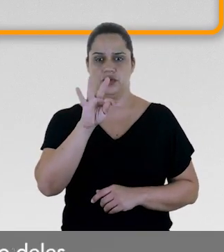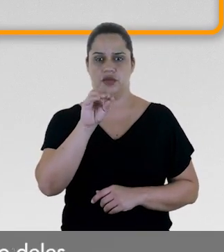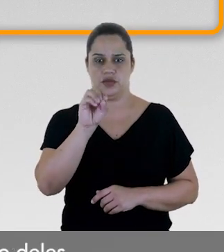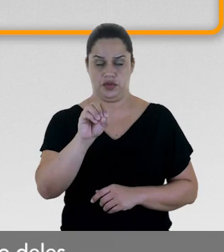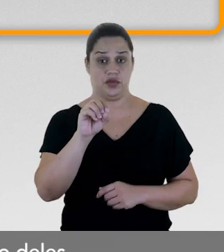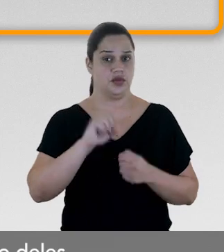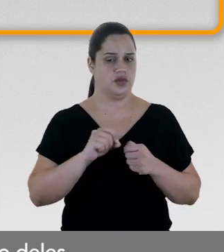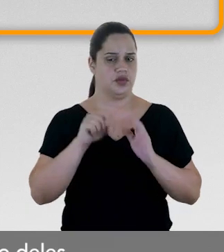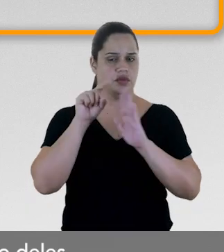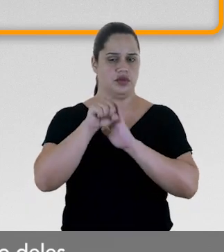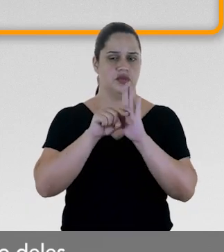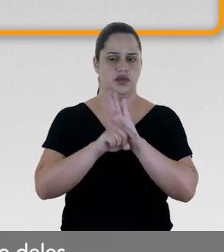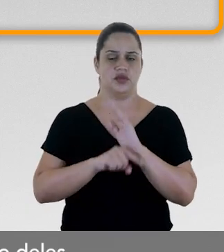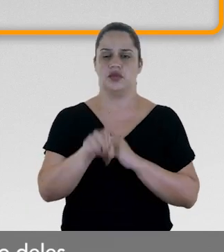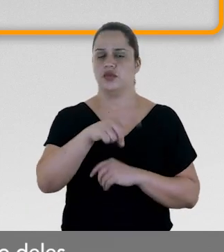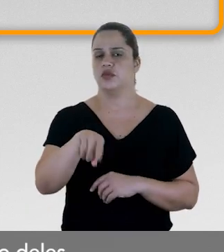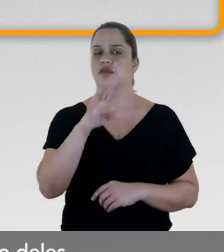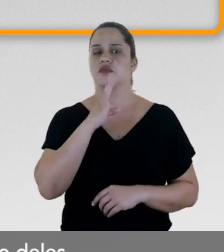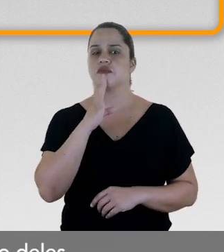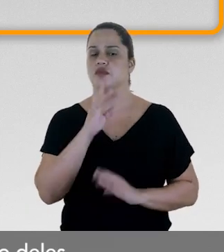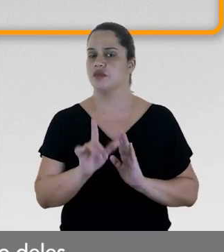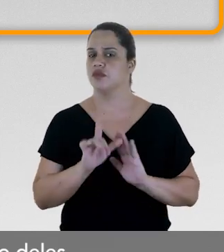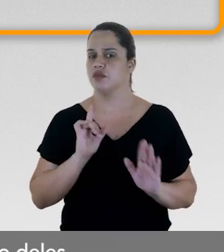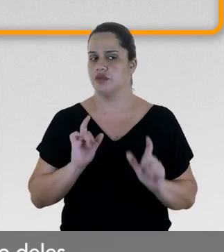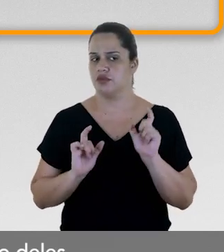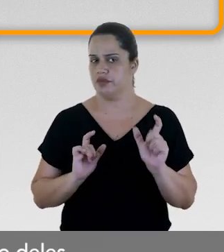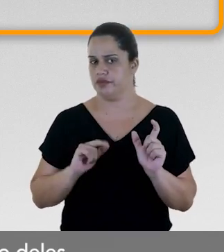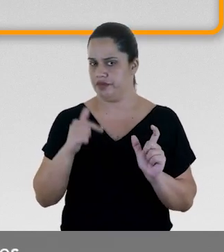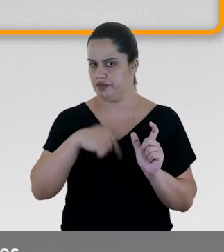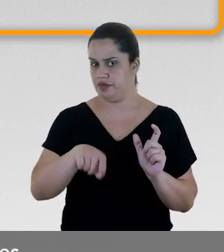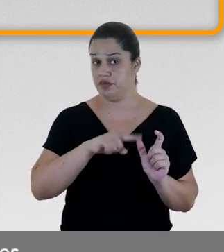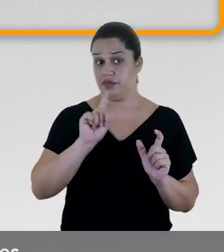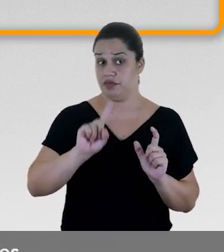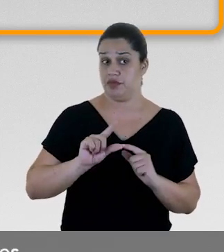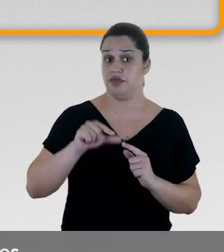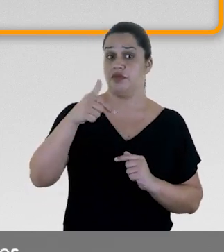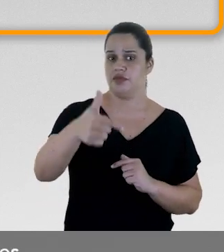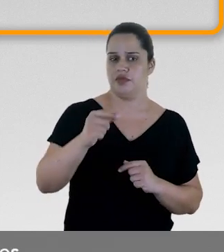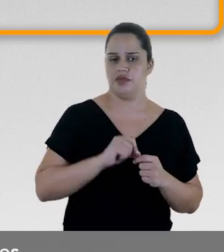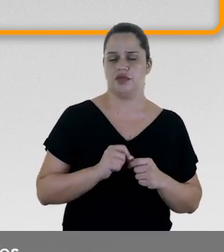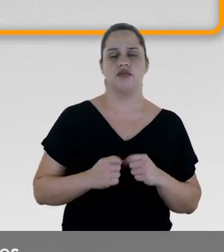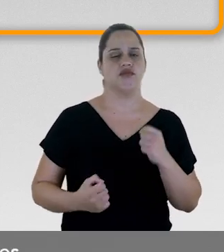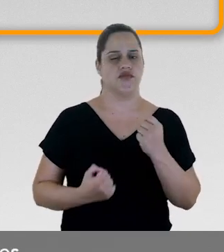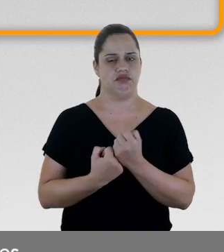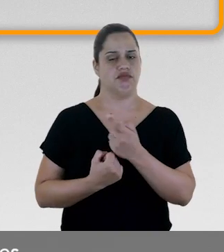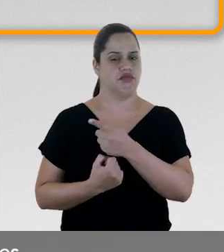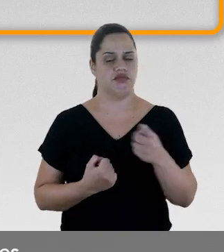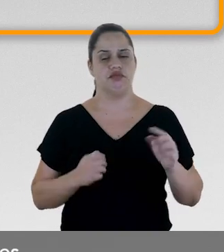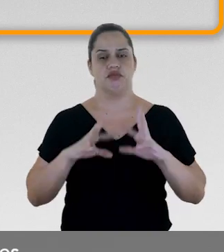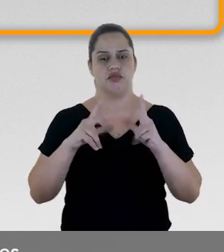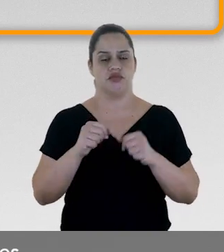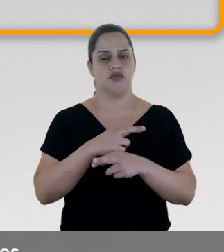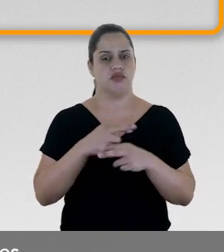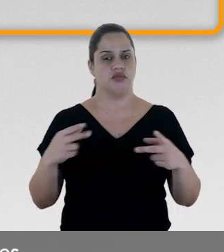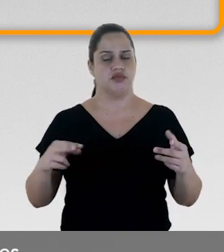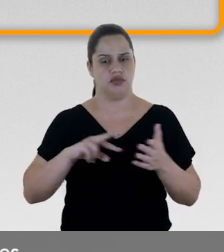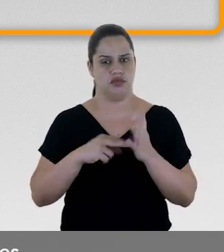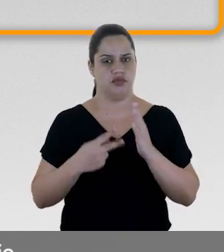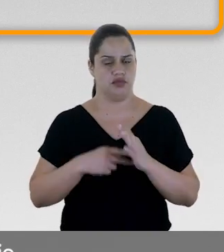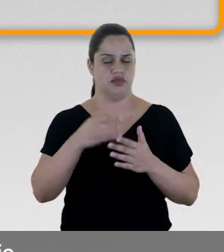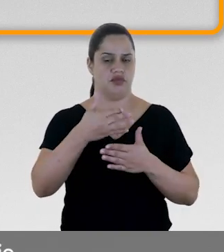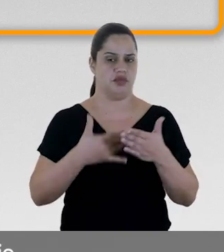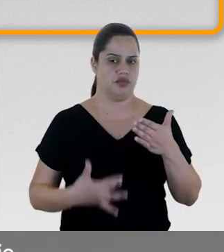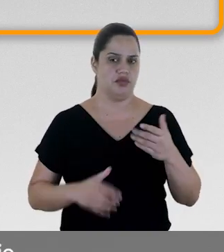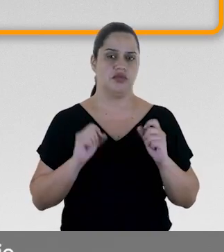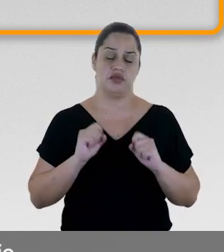fazendo um levantamento do conhecimento prévio deles, para depois se apoiar nas diferentes definições